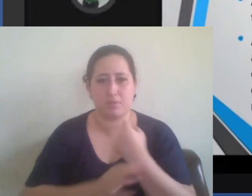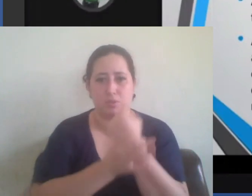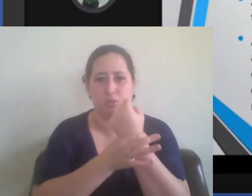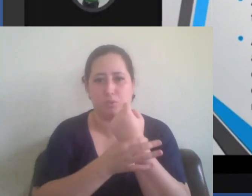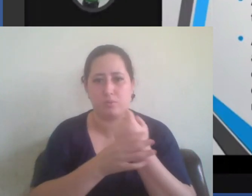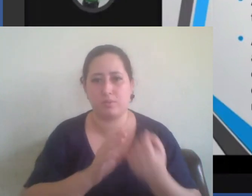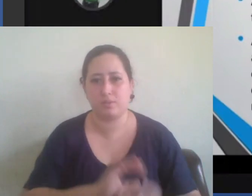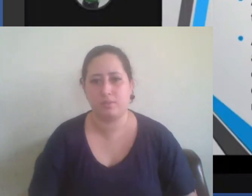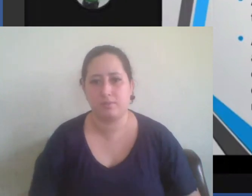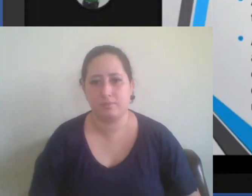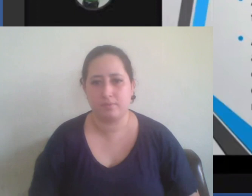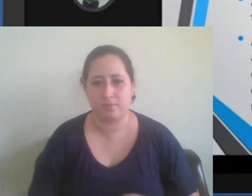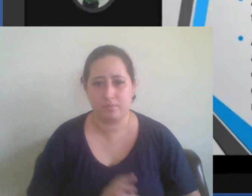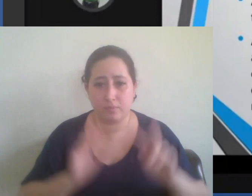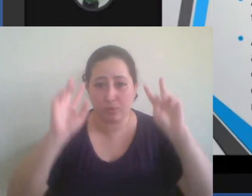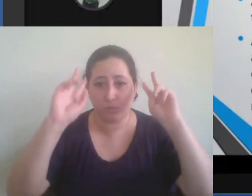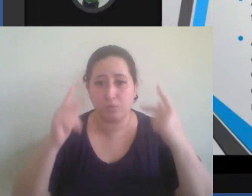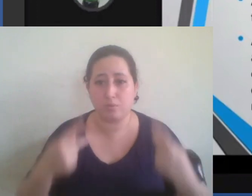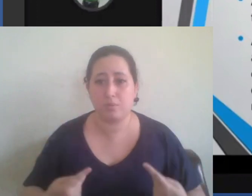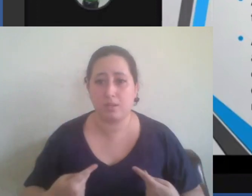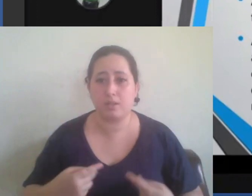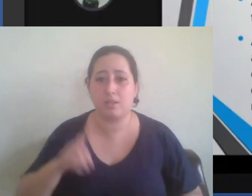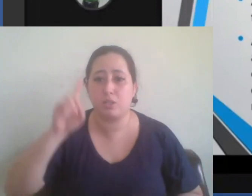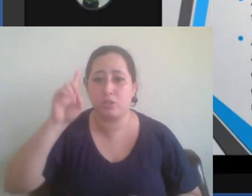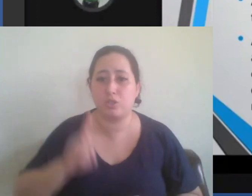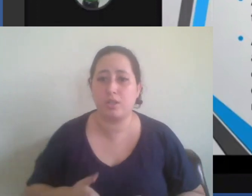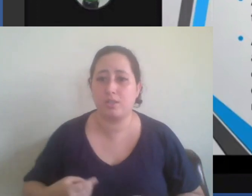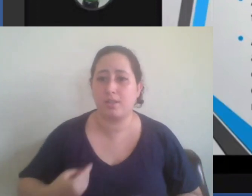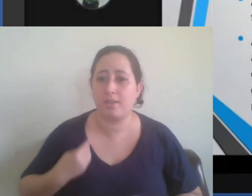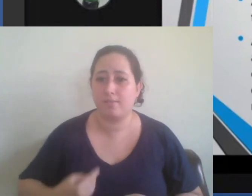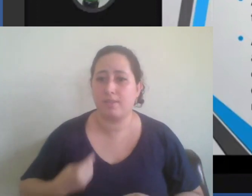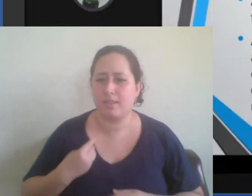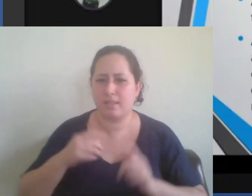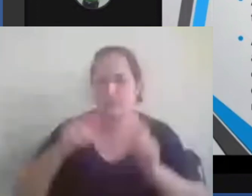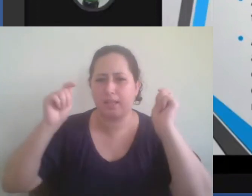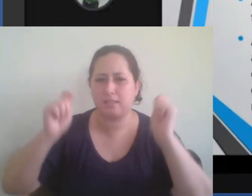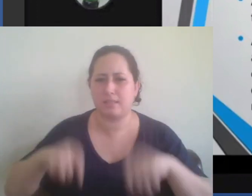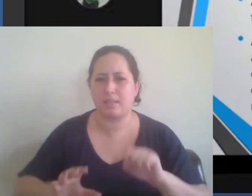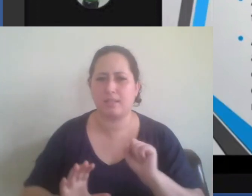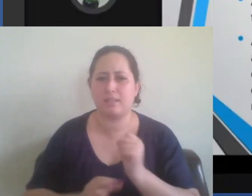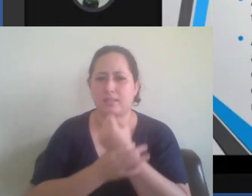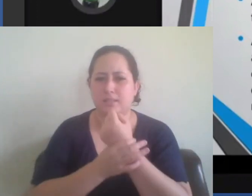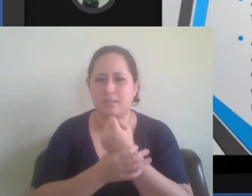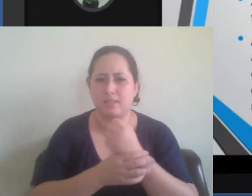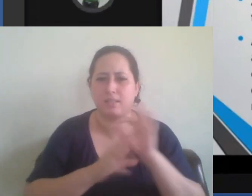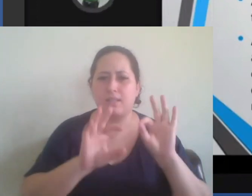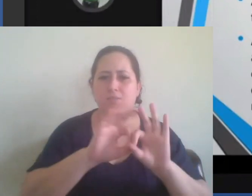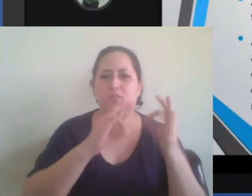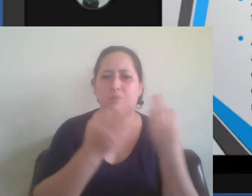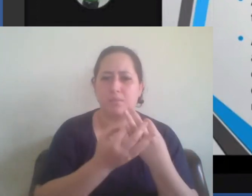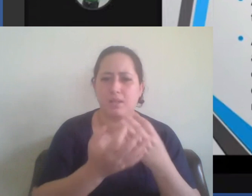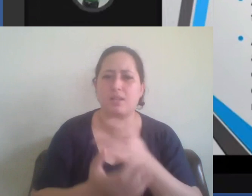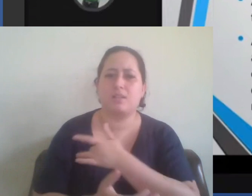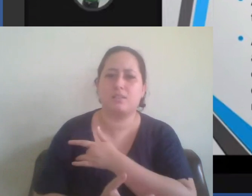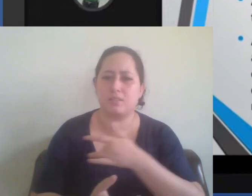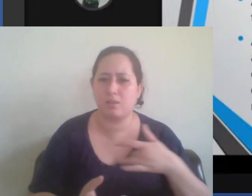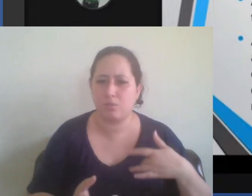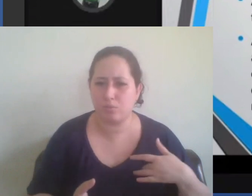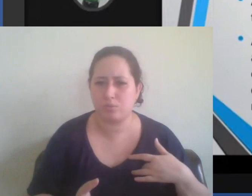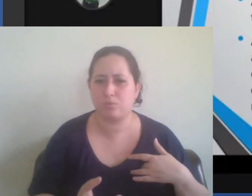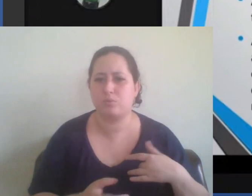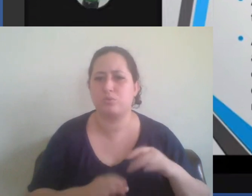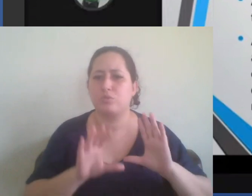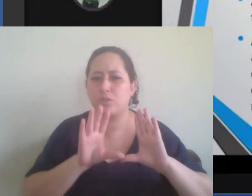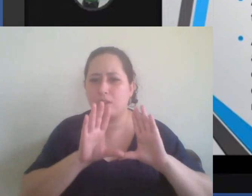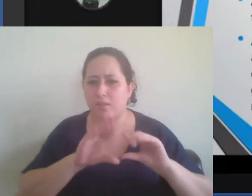todo ser humano tem direito a um padrão de vida capaz de assegurar a si e a sua família saúde e